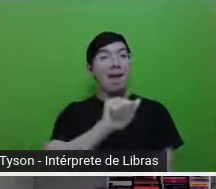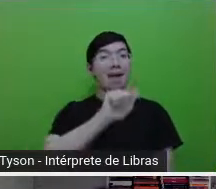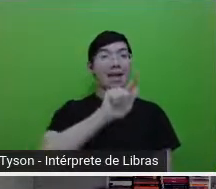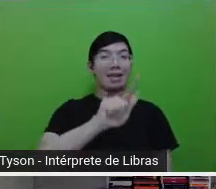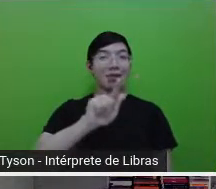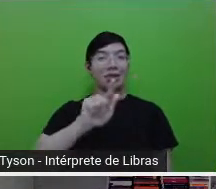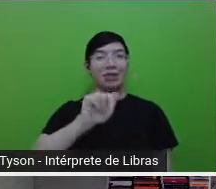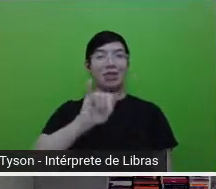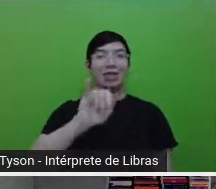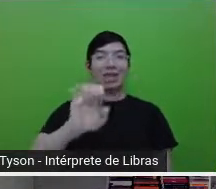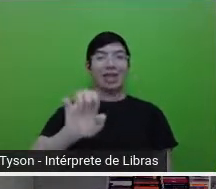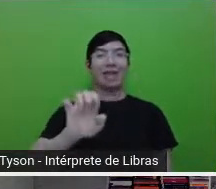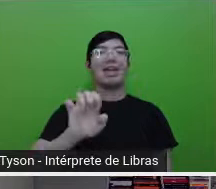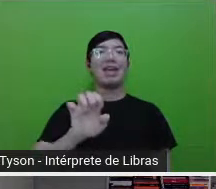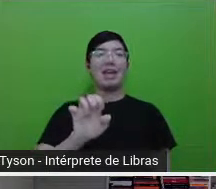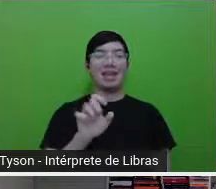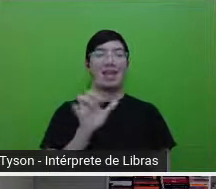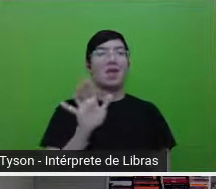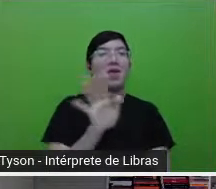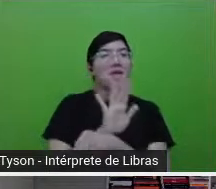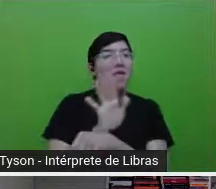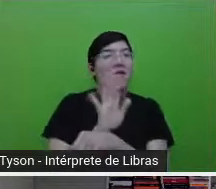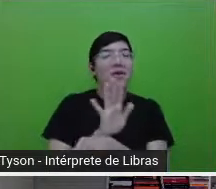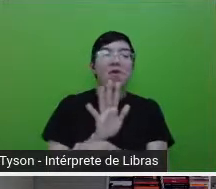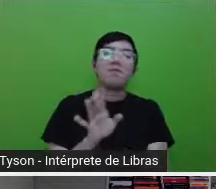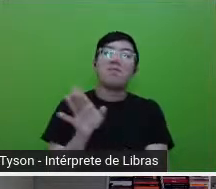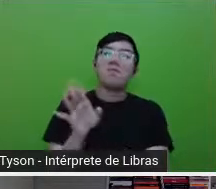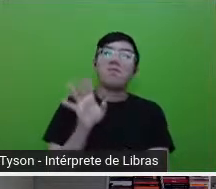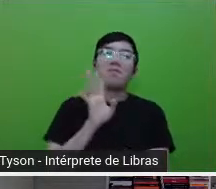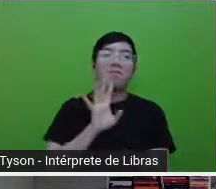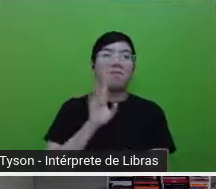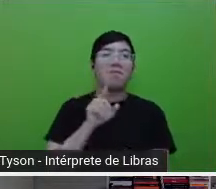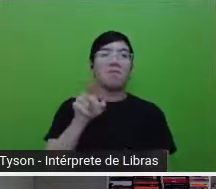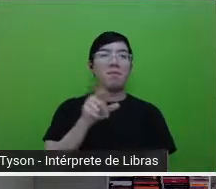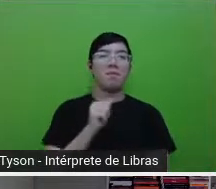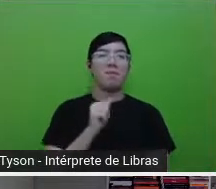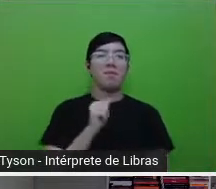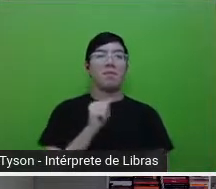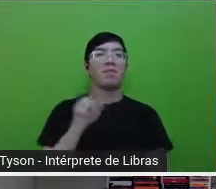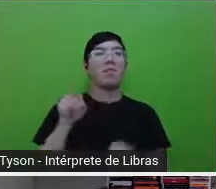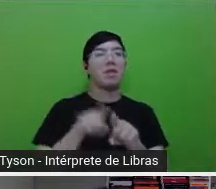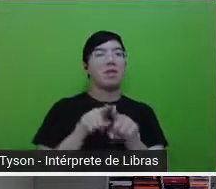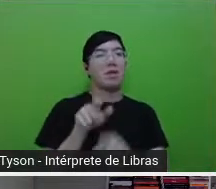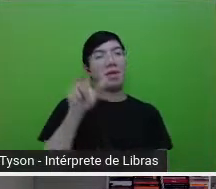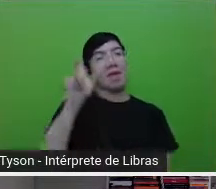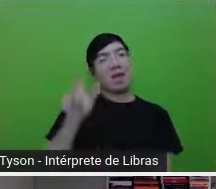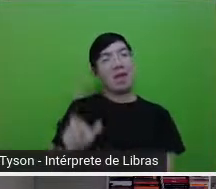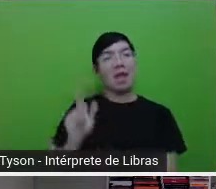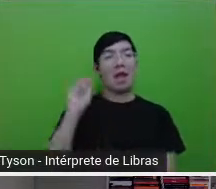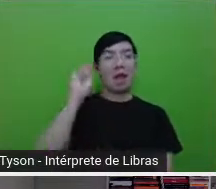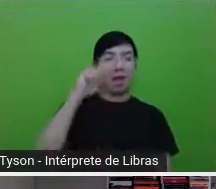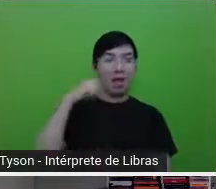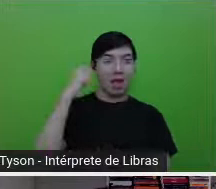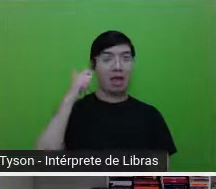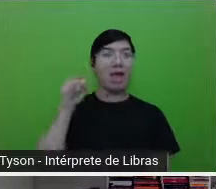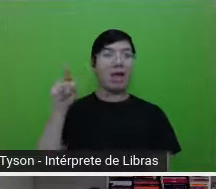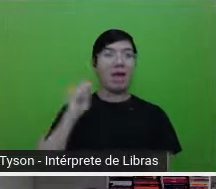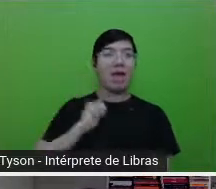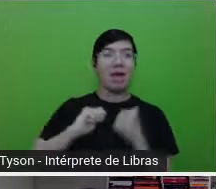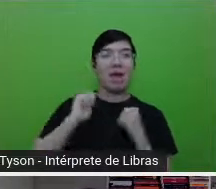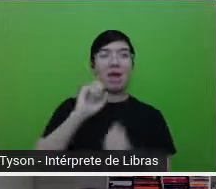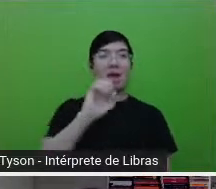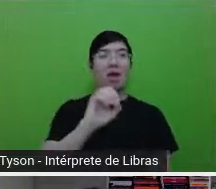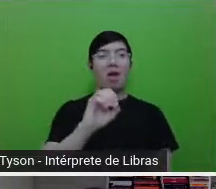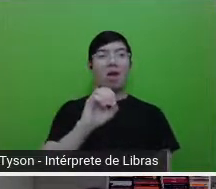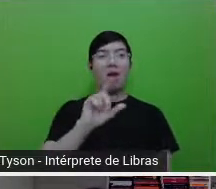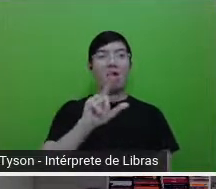Aquele filme é muito maluco. E a Olivia Colman, que também é a rainha, que foi a rainha no The Crown, né? Ela